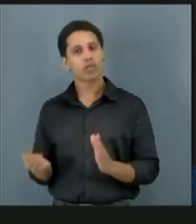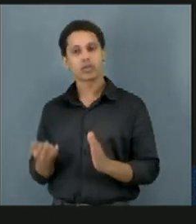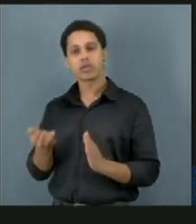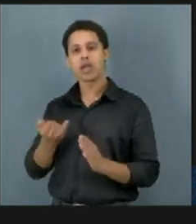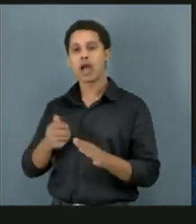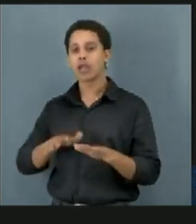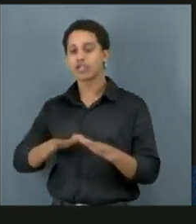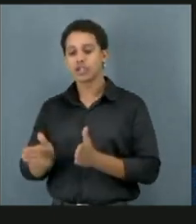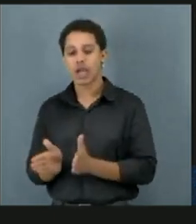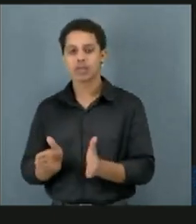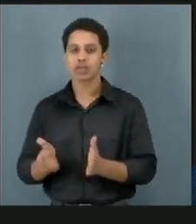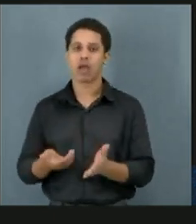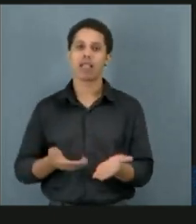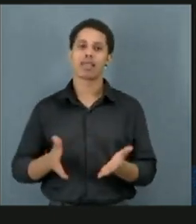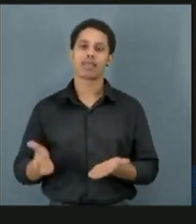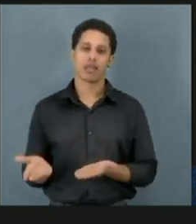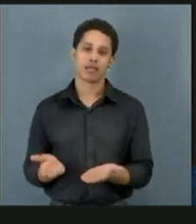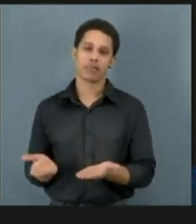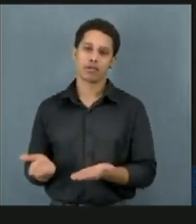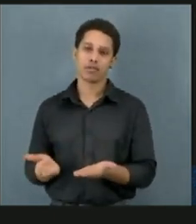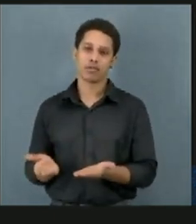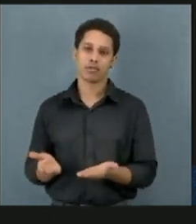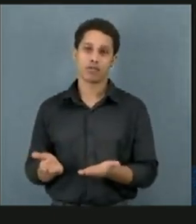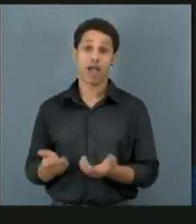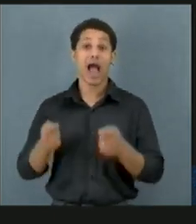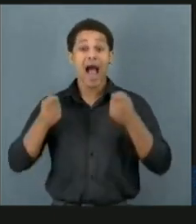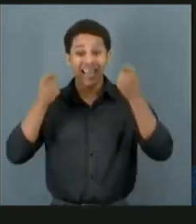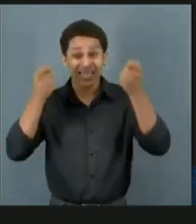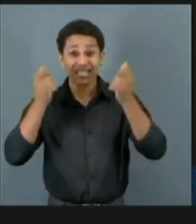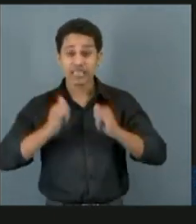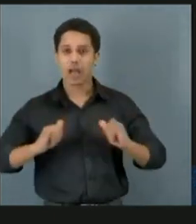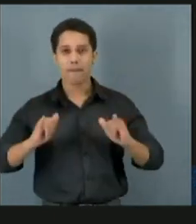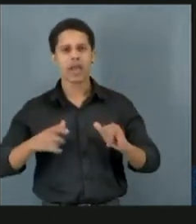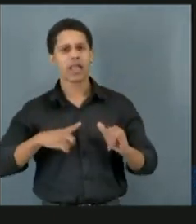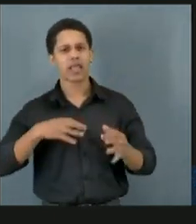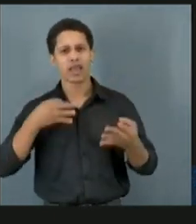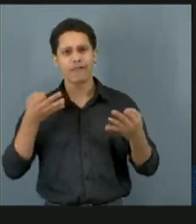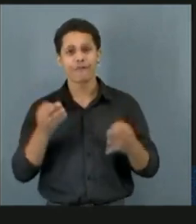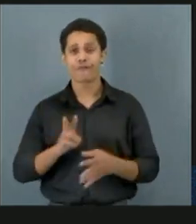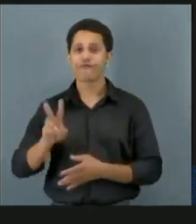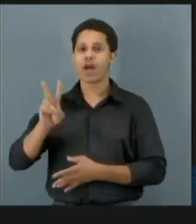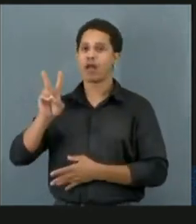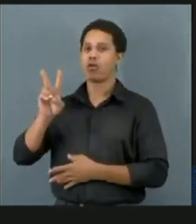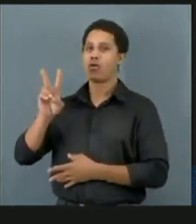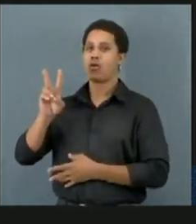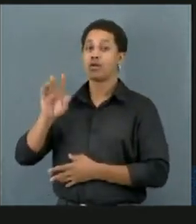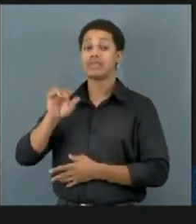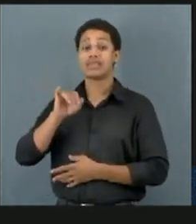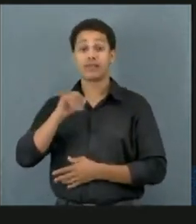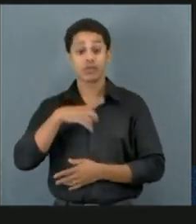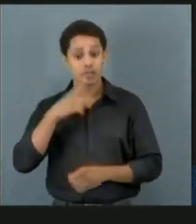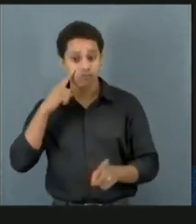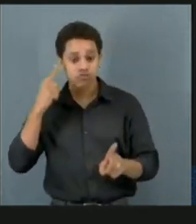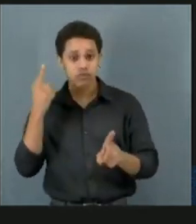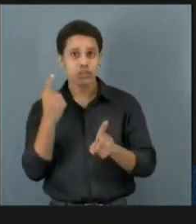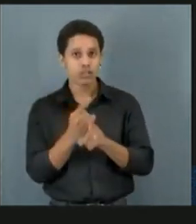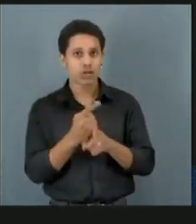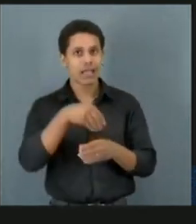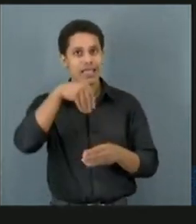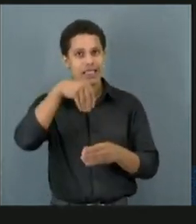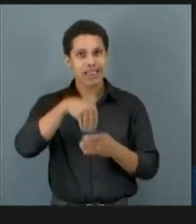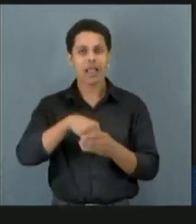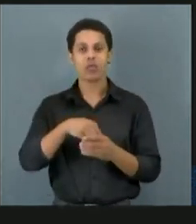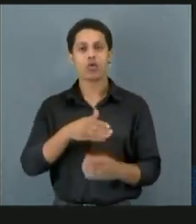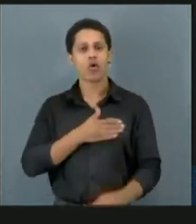de acesso ao tratamento. As campanhas só têm sentido e só têm valor se você detectar aqui que tem um